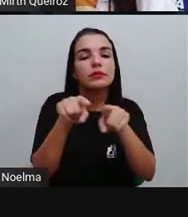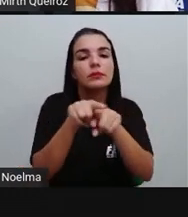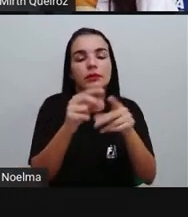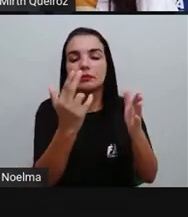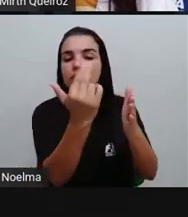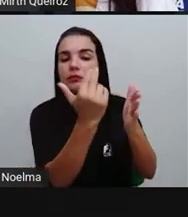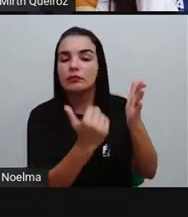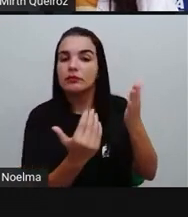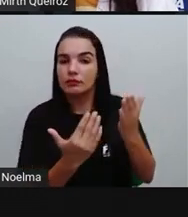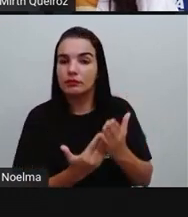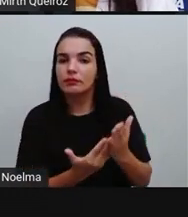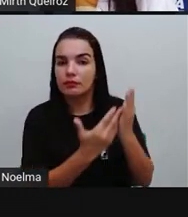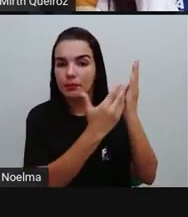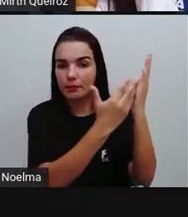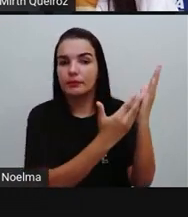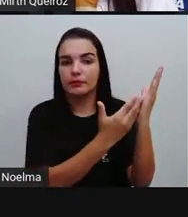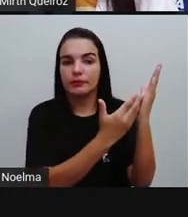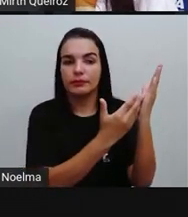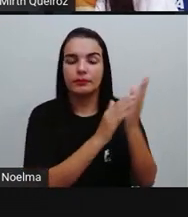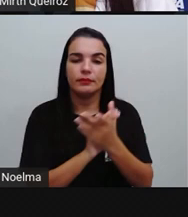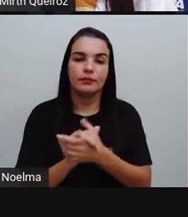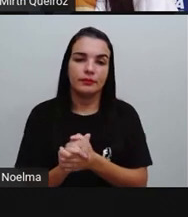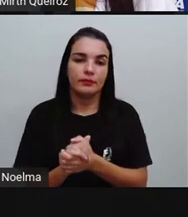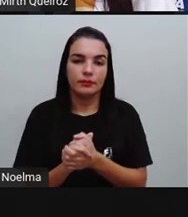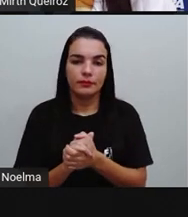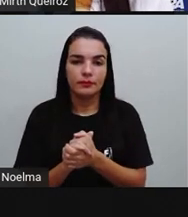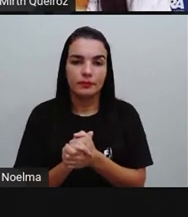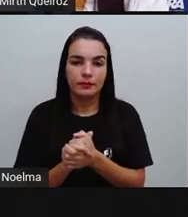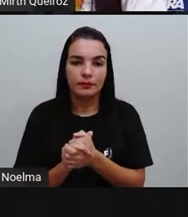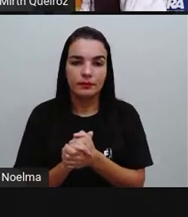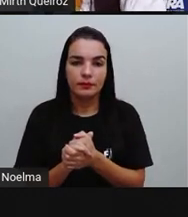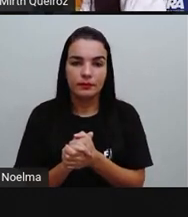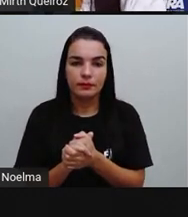terceira figura aqui, que está aberta, certo?